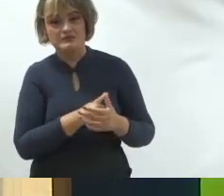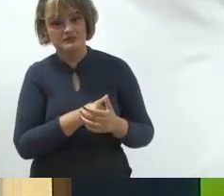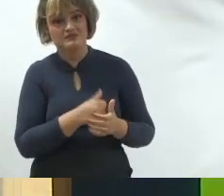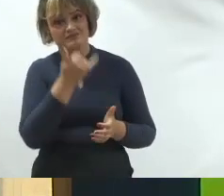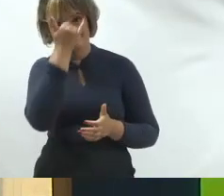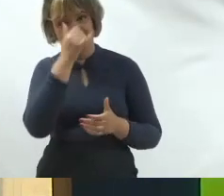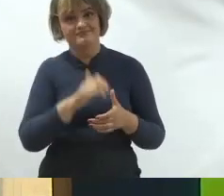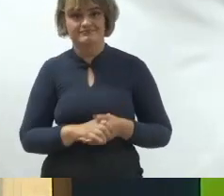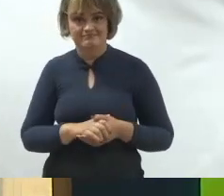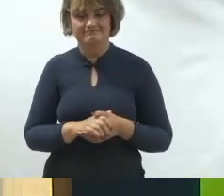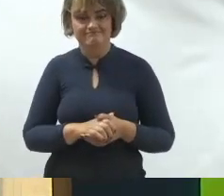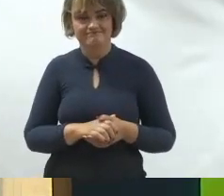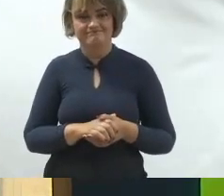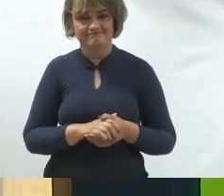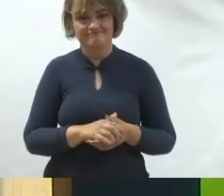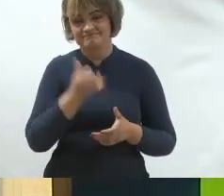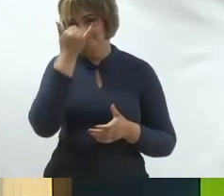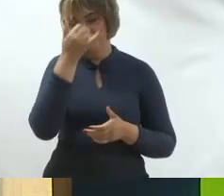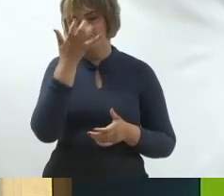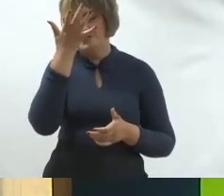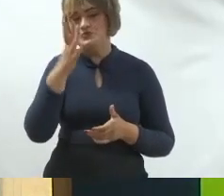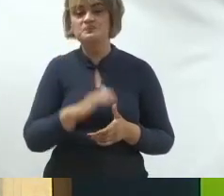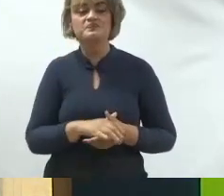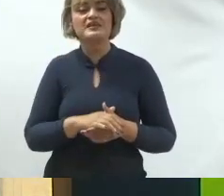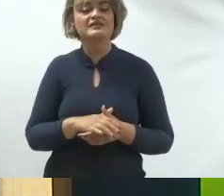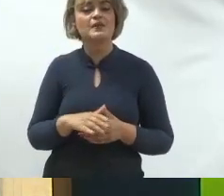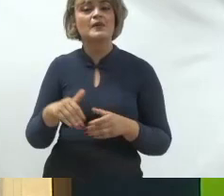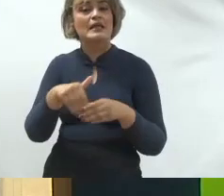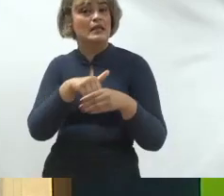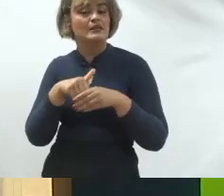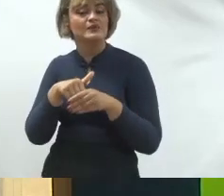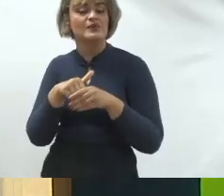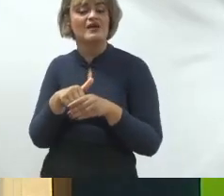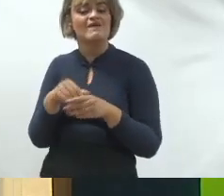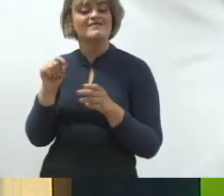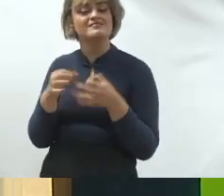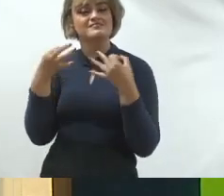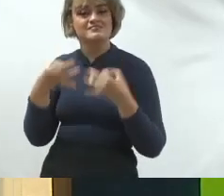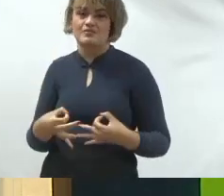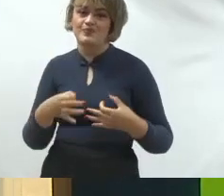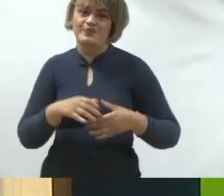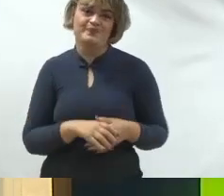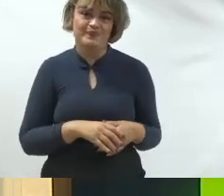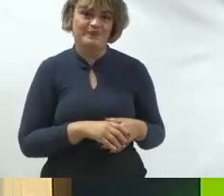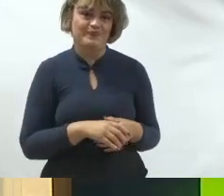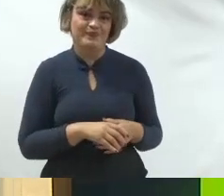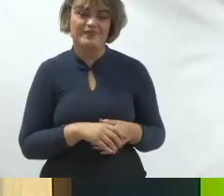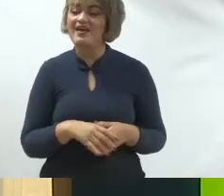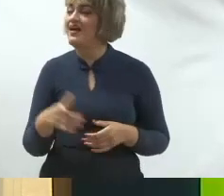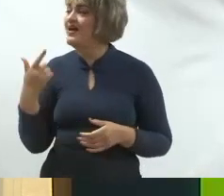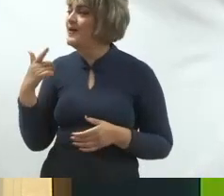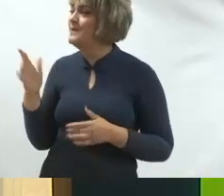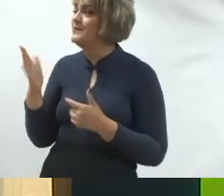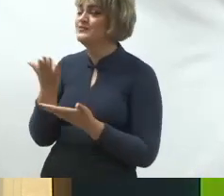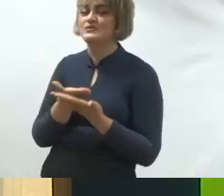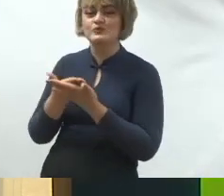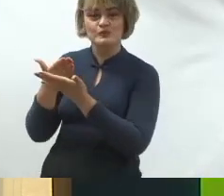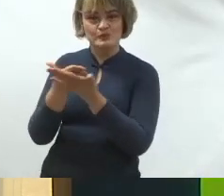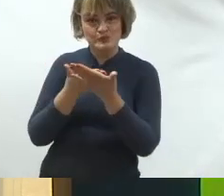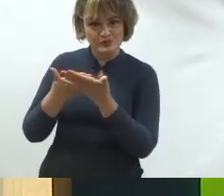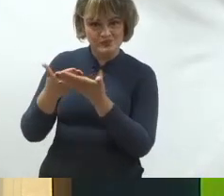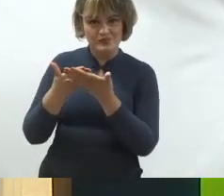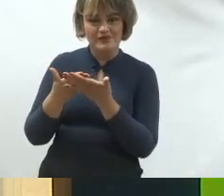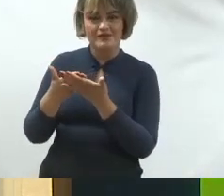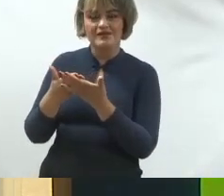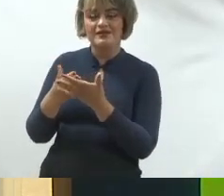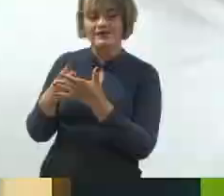maior do que o ato para absolver. Então, campanha eleitoral, fazer o certo e certo. E para a gente fechar aqui, eu trouxe um estudo de caso bacana, que também é